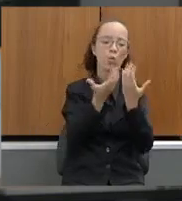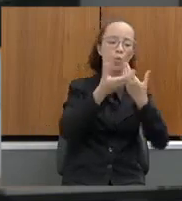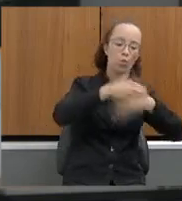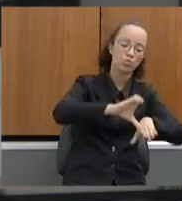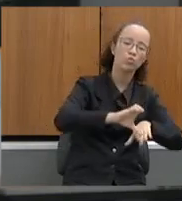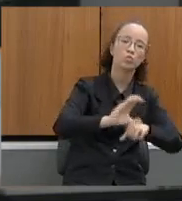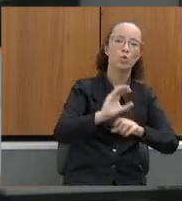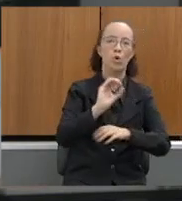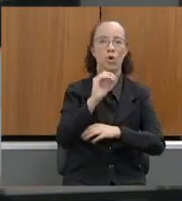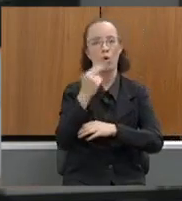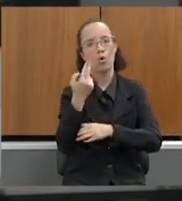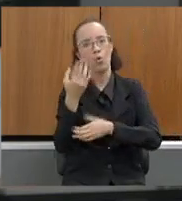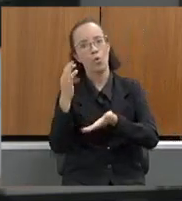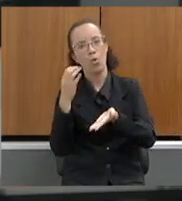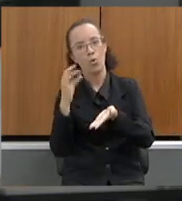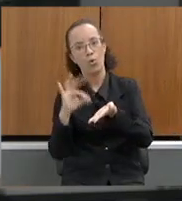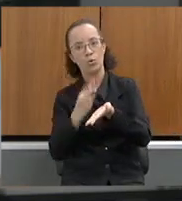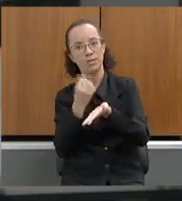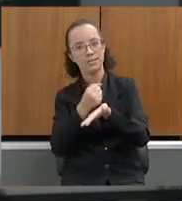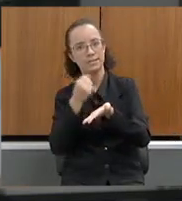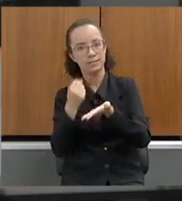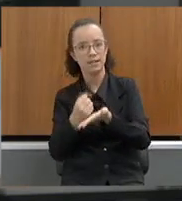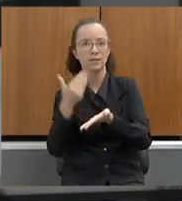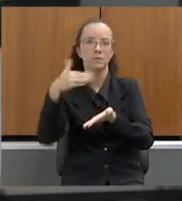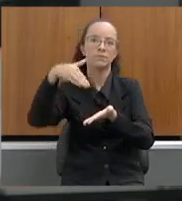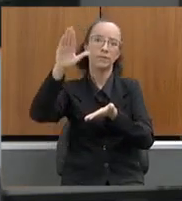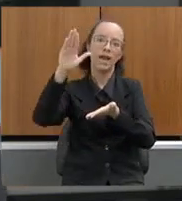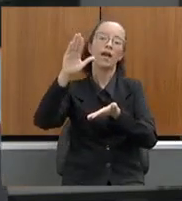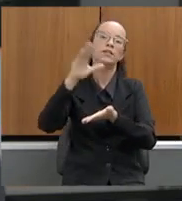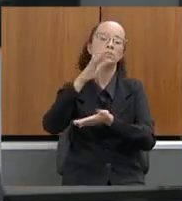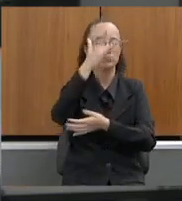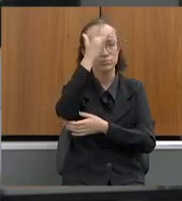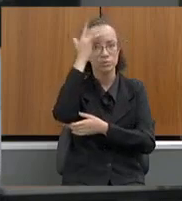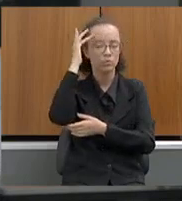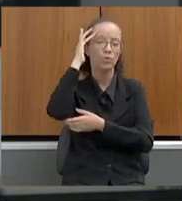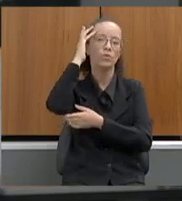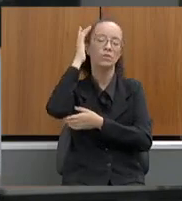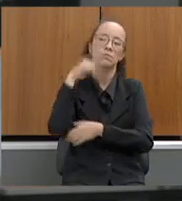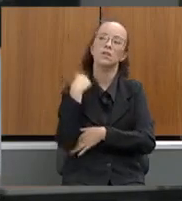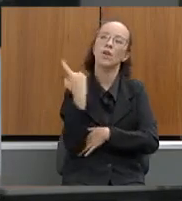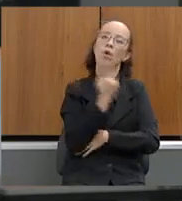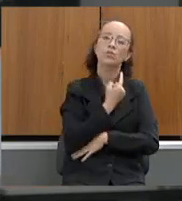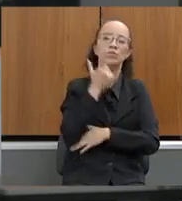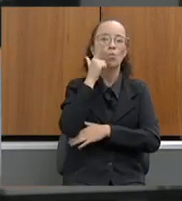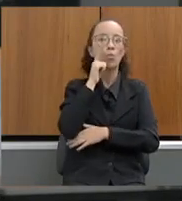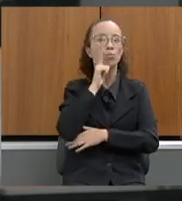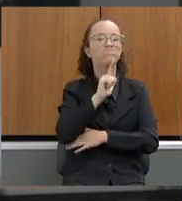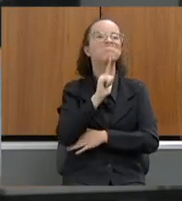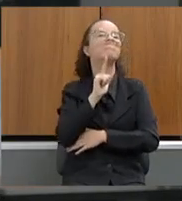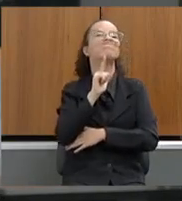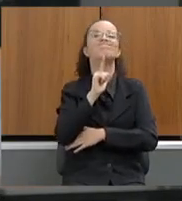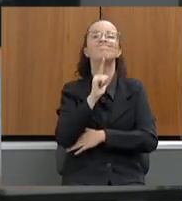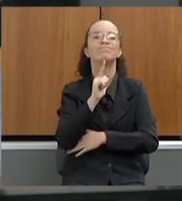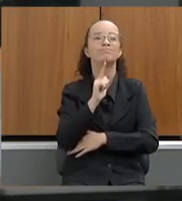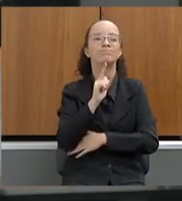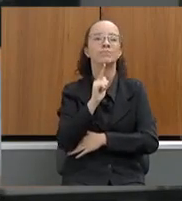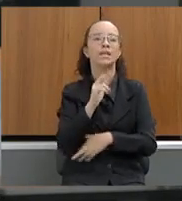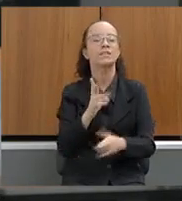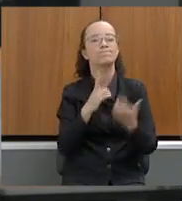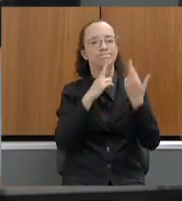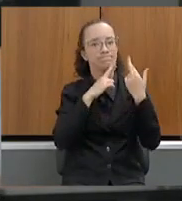precisamos de contratação de mais pessoal para que realmente a gente tenha mais serenidade nos